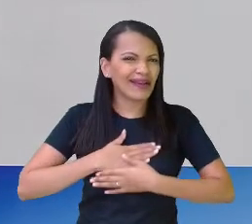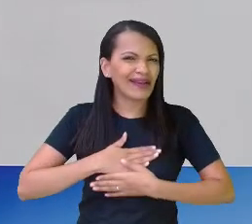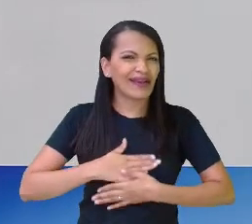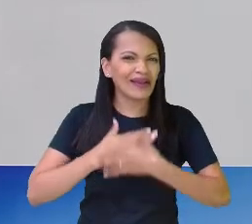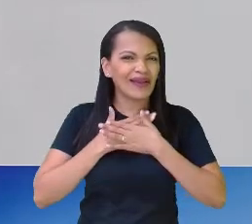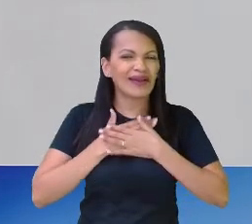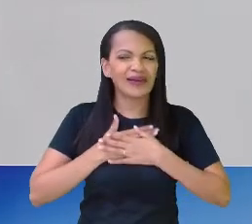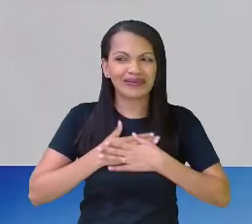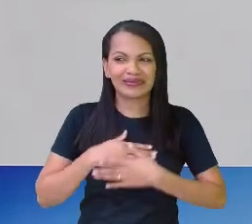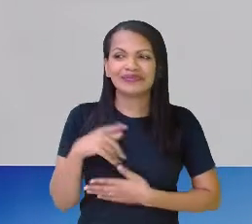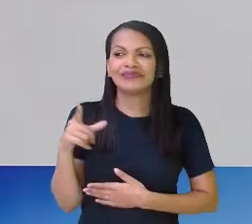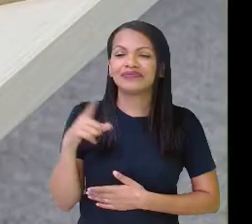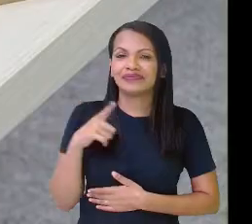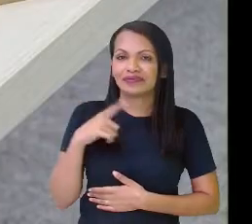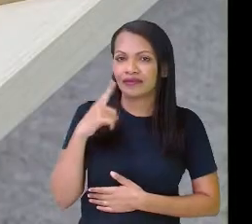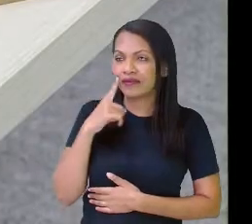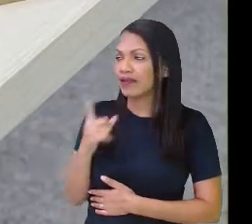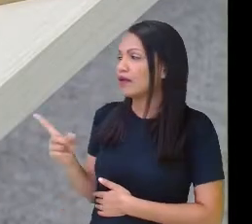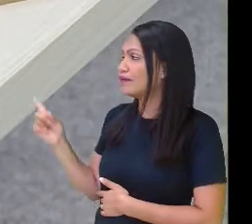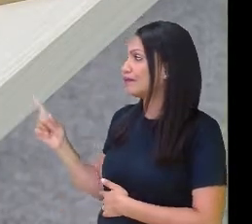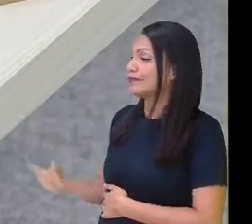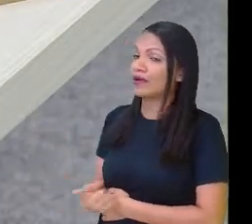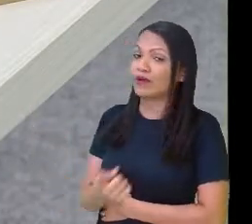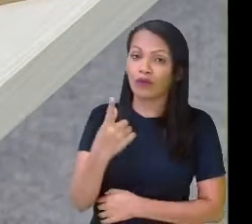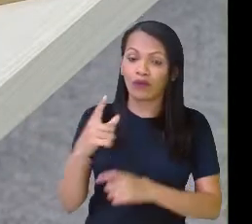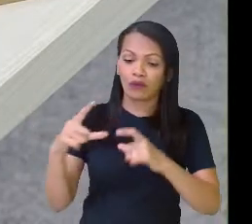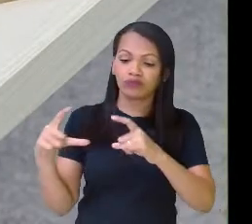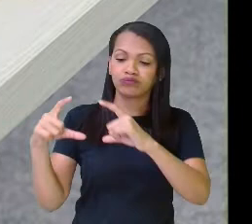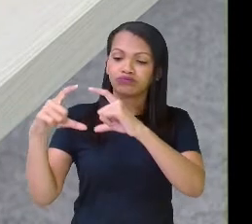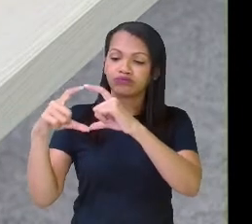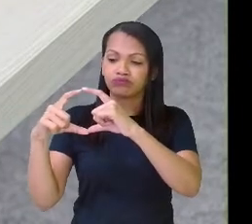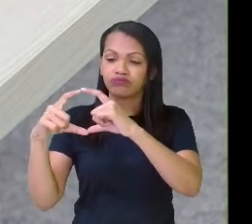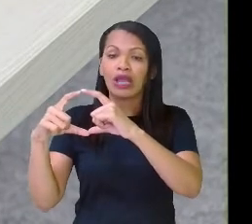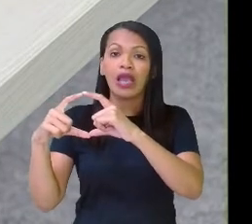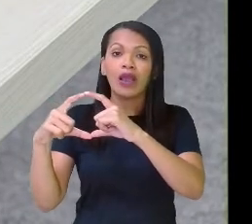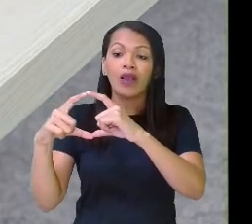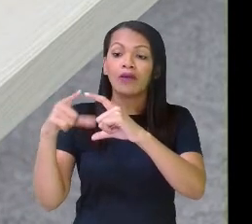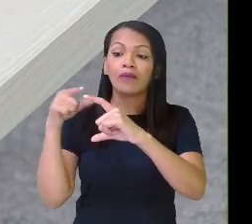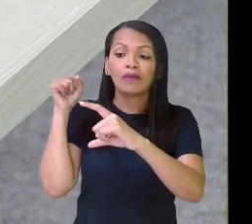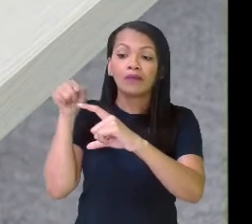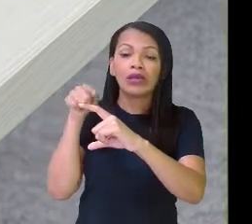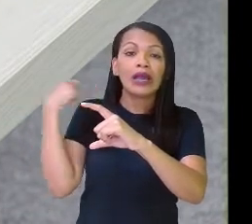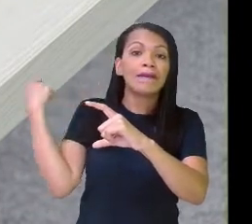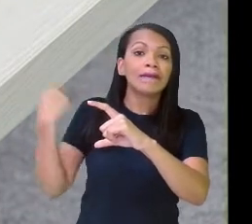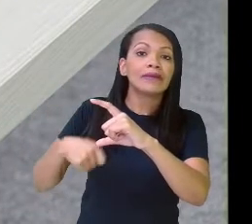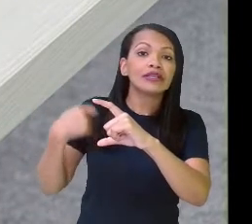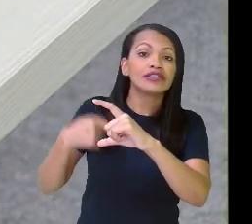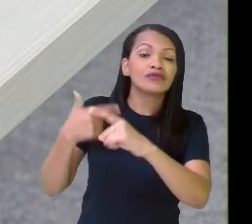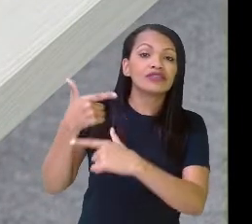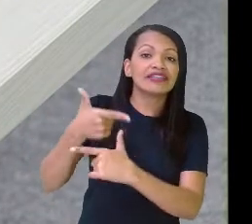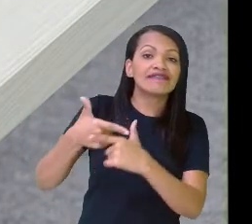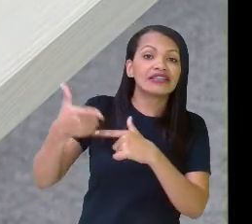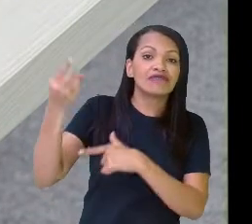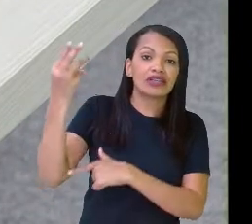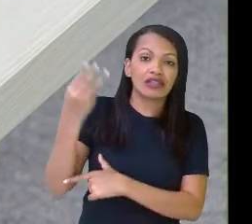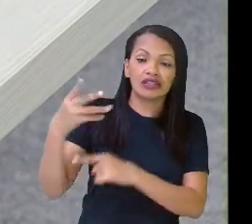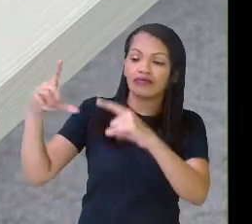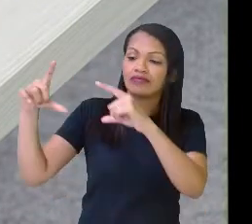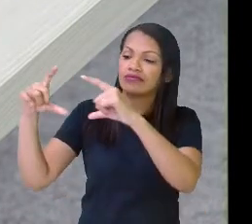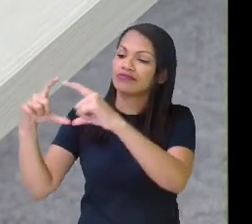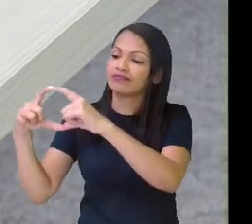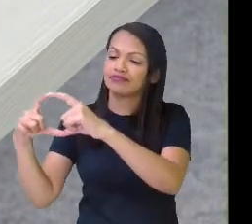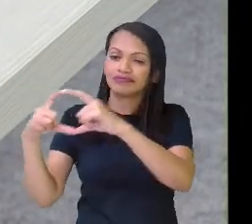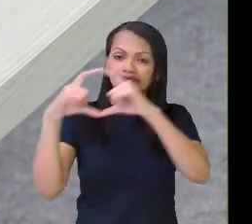Eu tenho o meu inteiro, certo? Beleza. Dividi em três partes. Eu tenho nesse